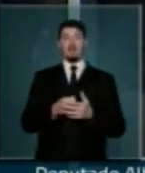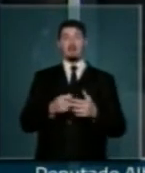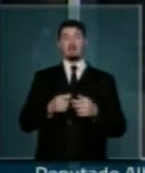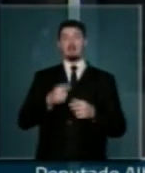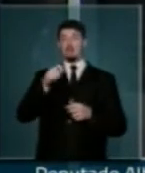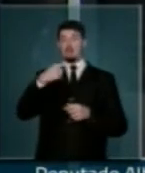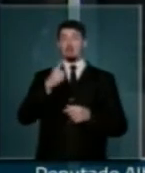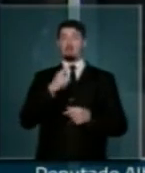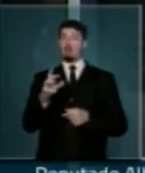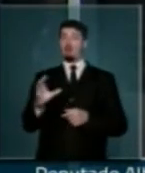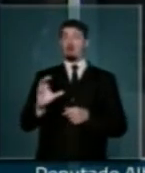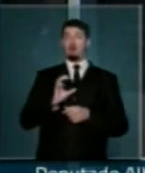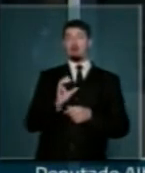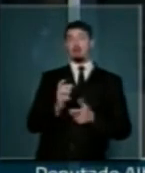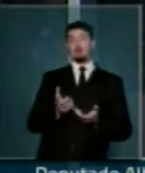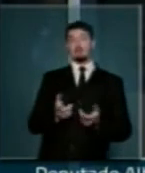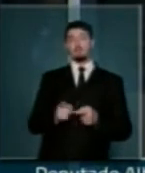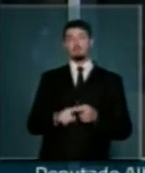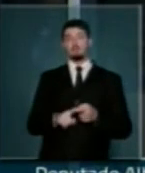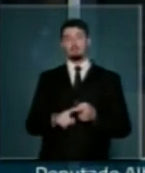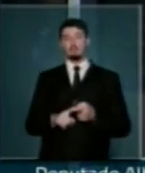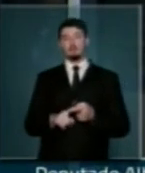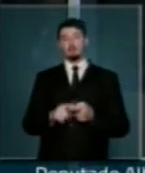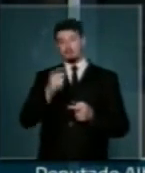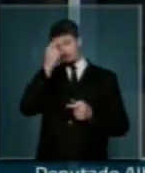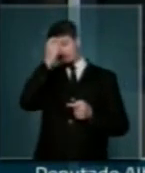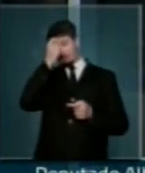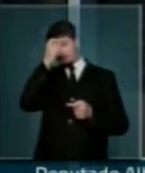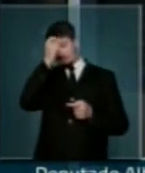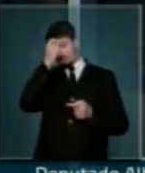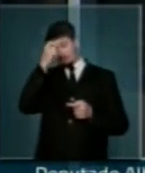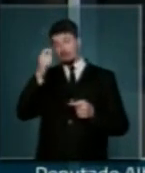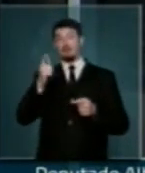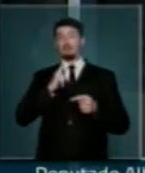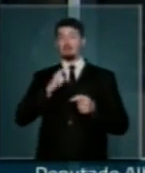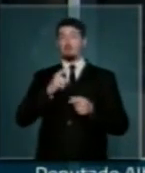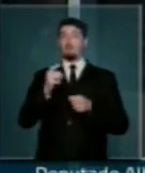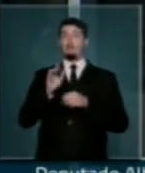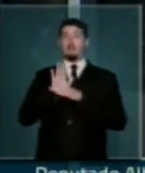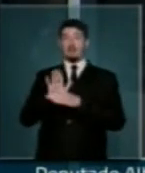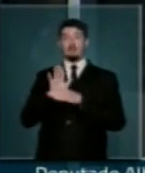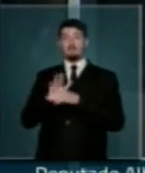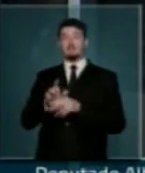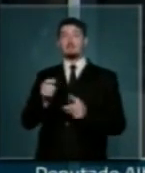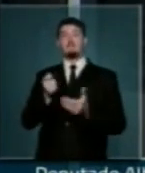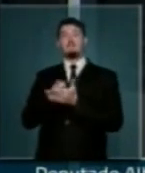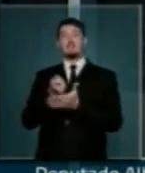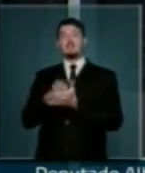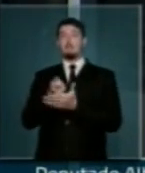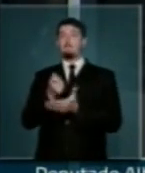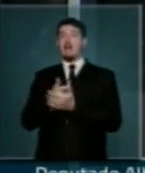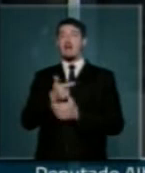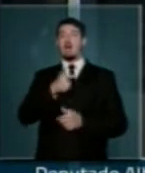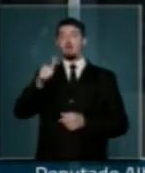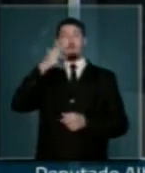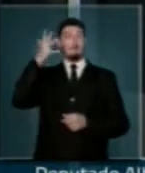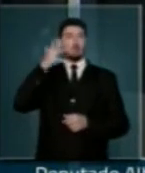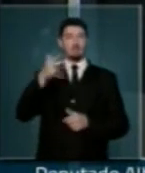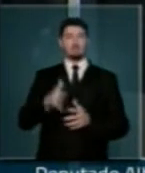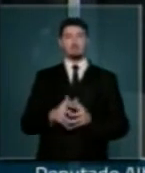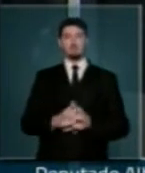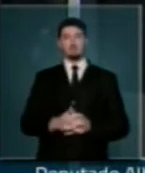se beneficia, volto a dizer, da ilusão fiscal, que tem os benefícios e que financia grandes grupos econômicos e políticos nesse país.